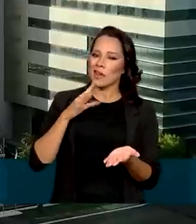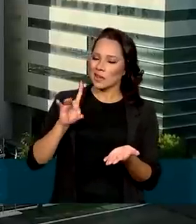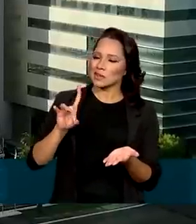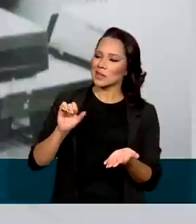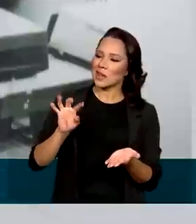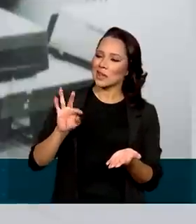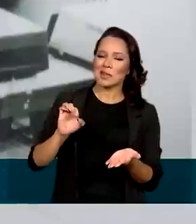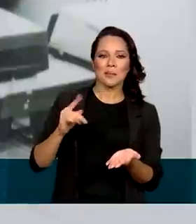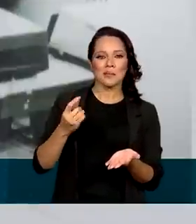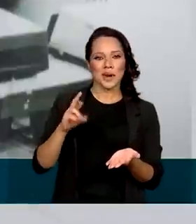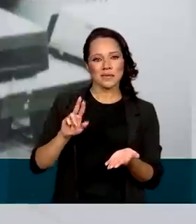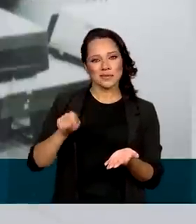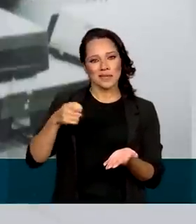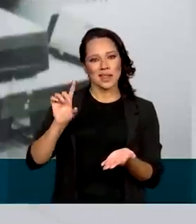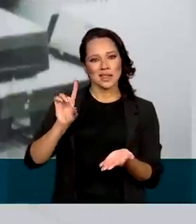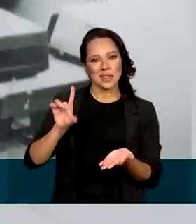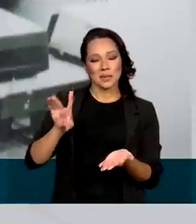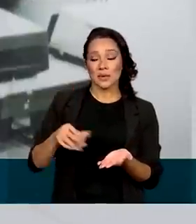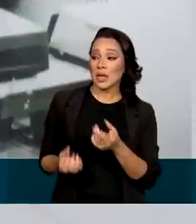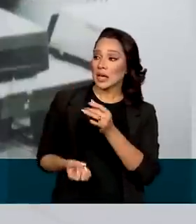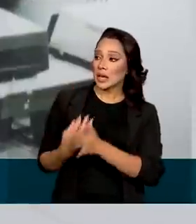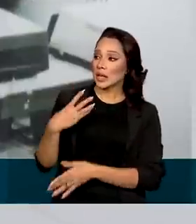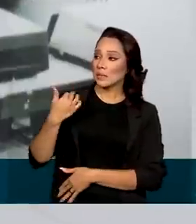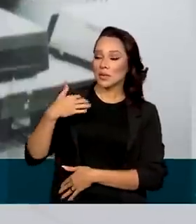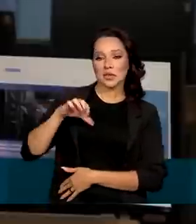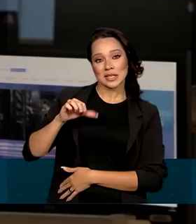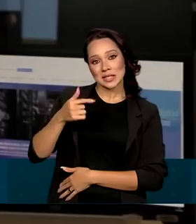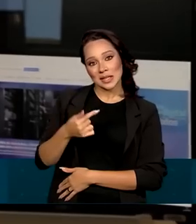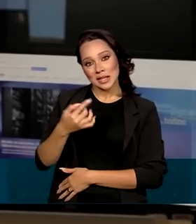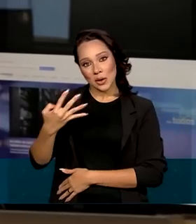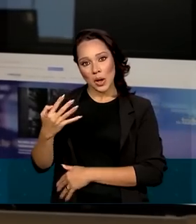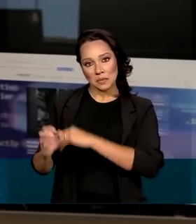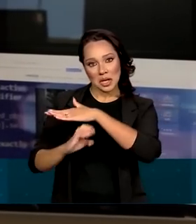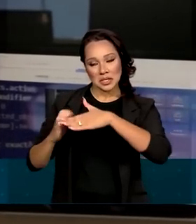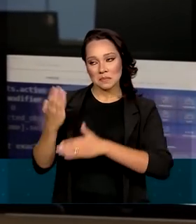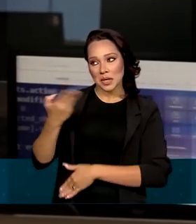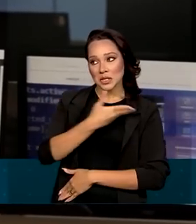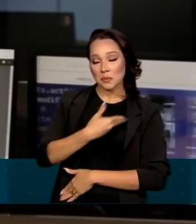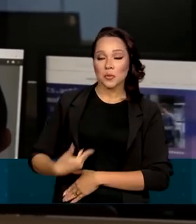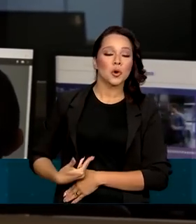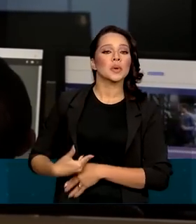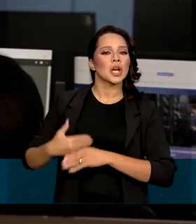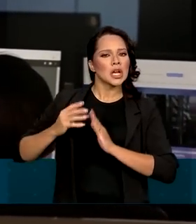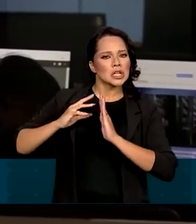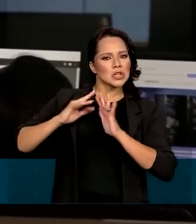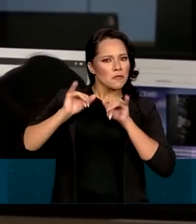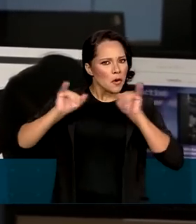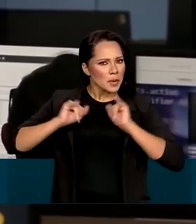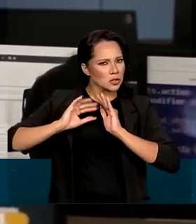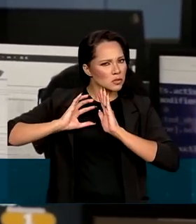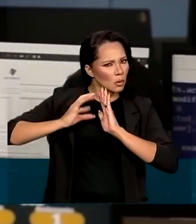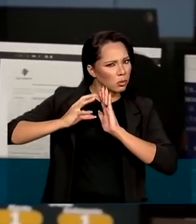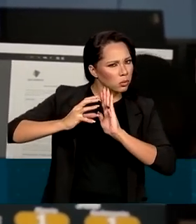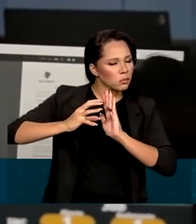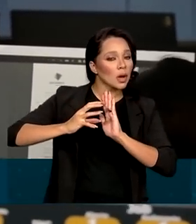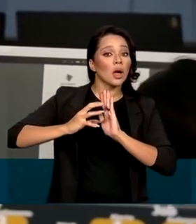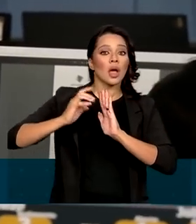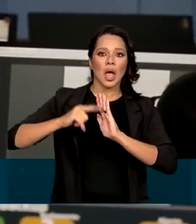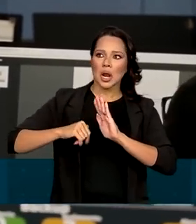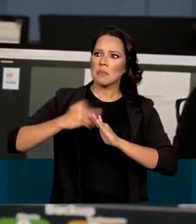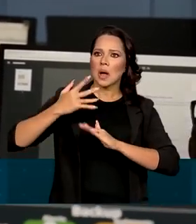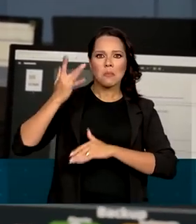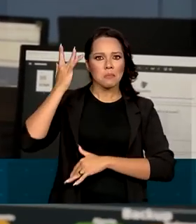Dataprev. Criada em 1974, essa empresa pública de processamento de dados veio se